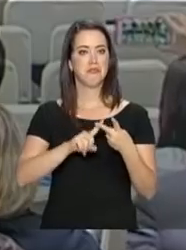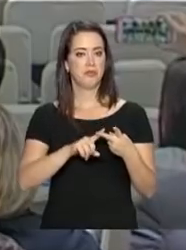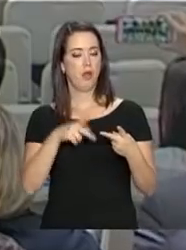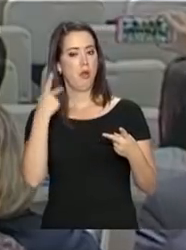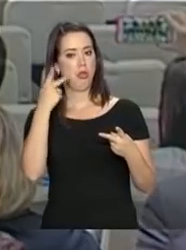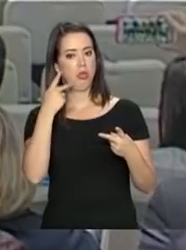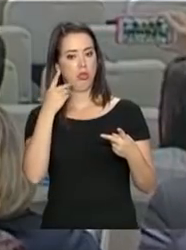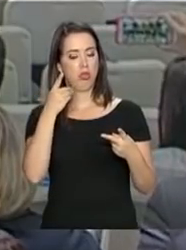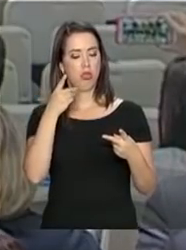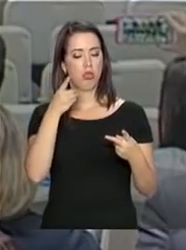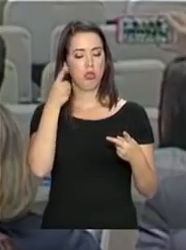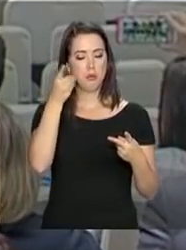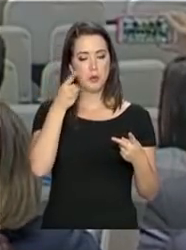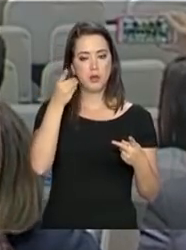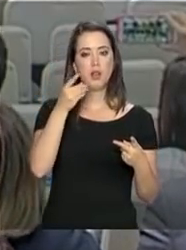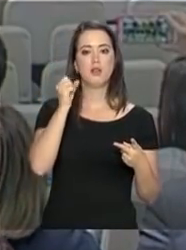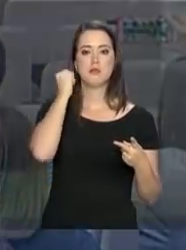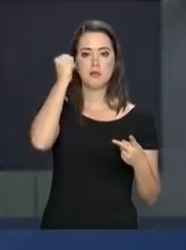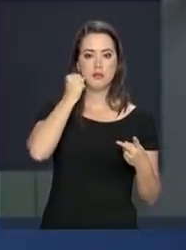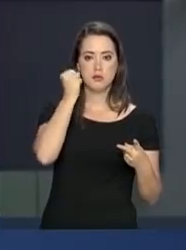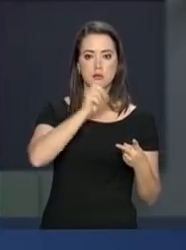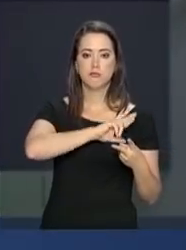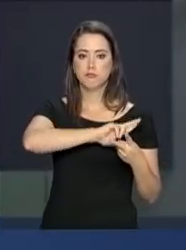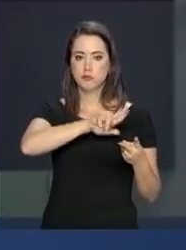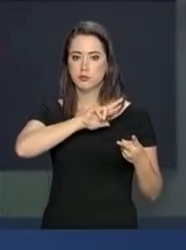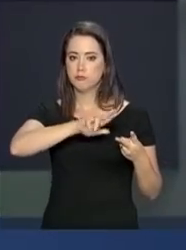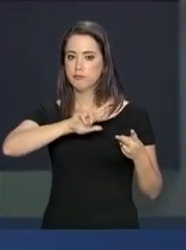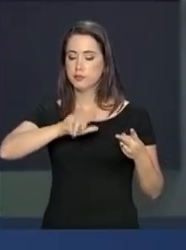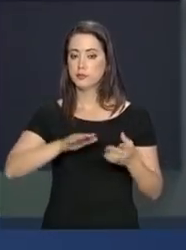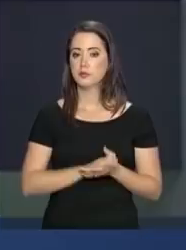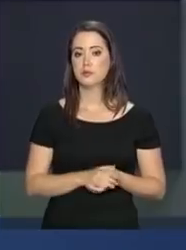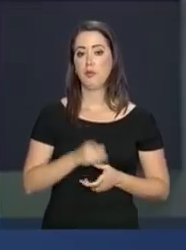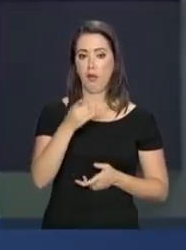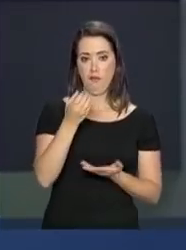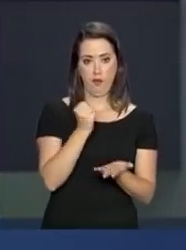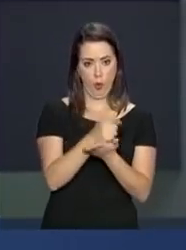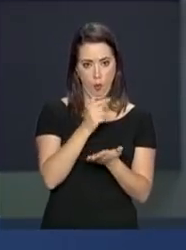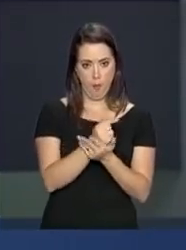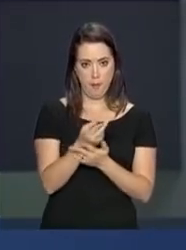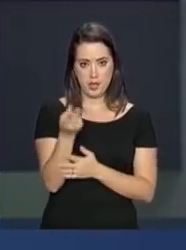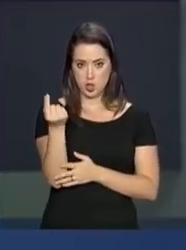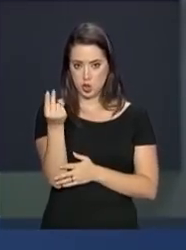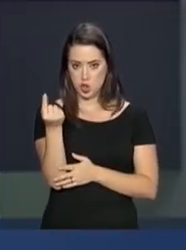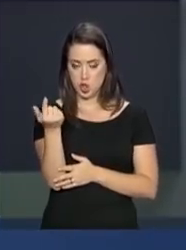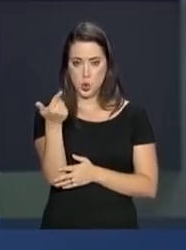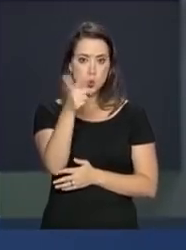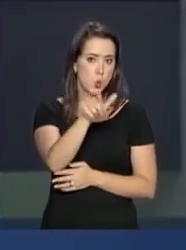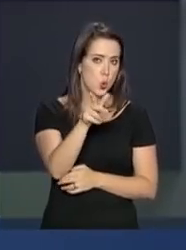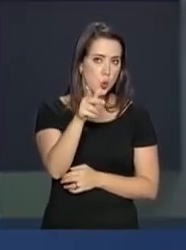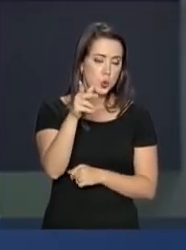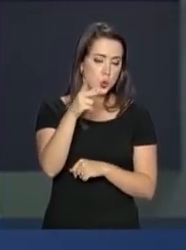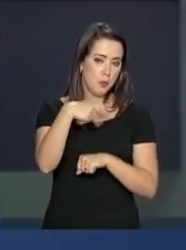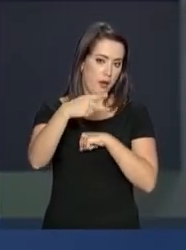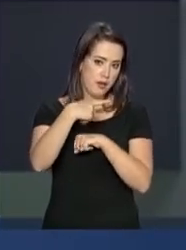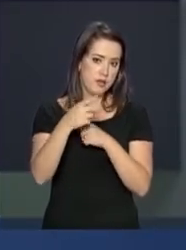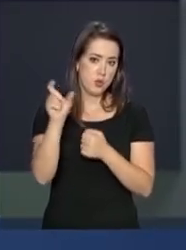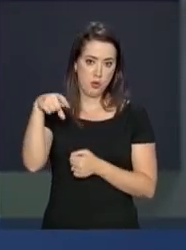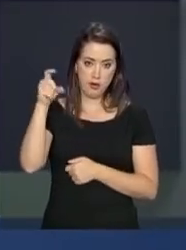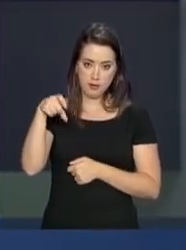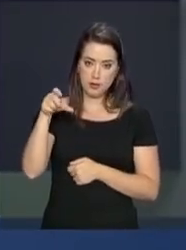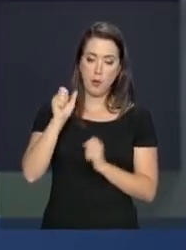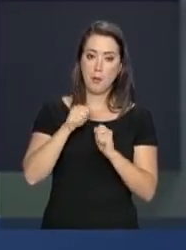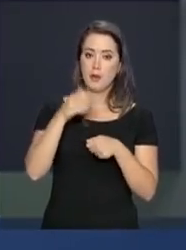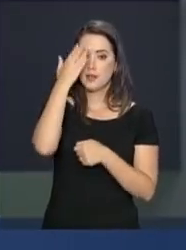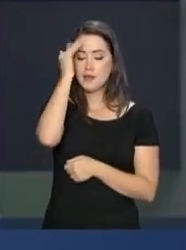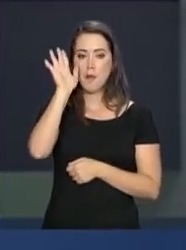de Estado e parlamentares. E quem faz compras em moeda estrangeira no cartão de crédito vai poder